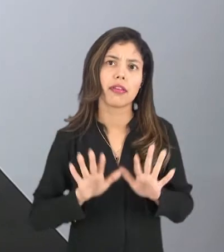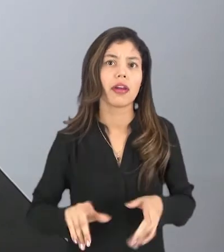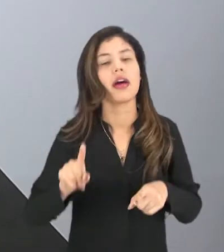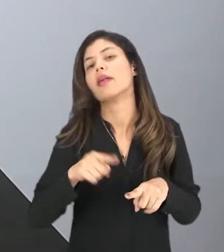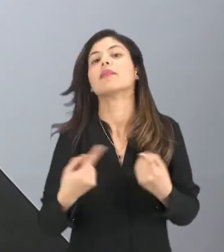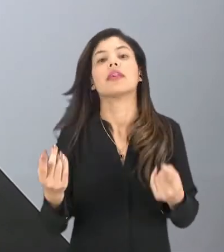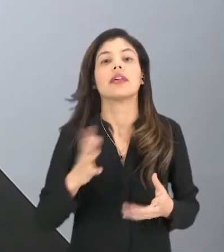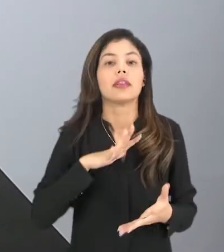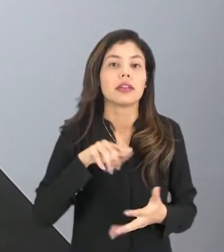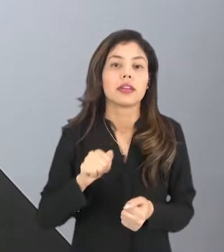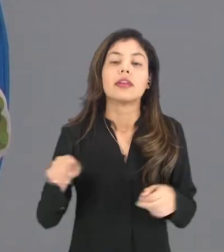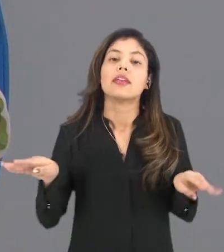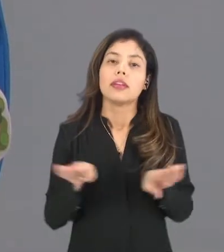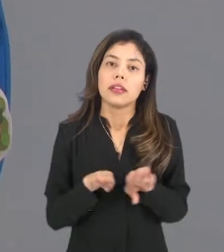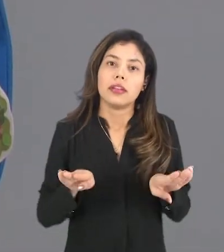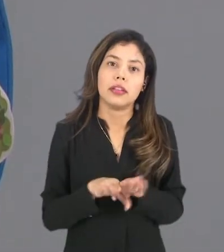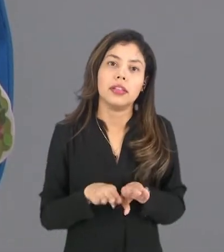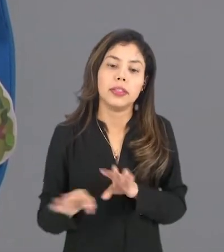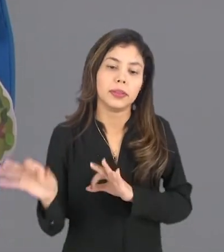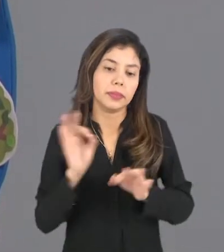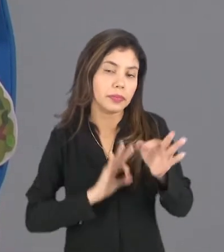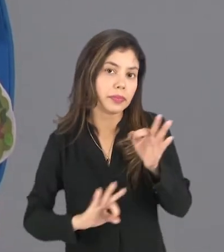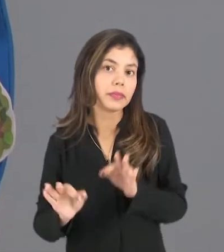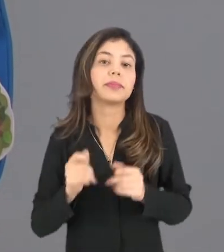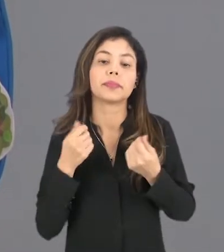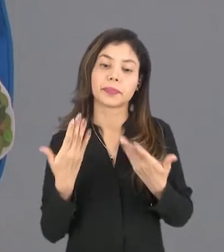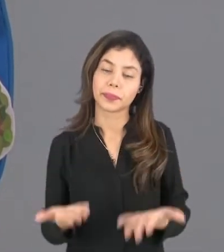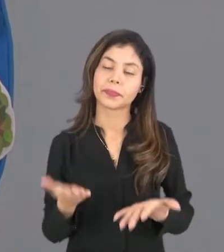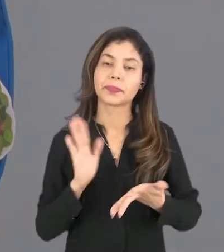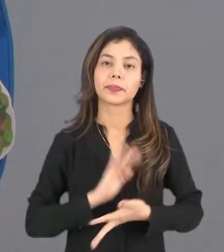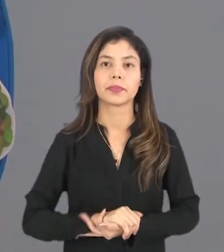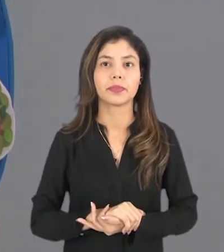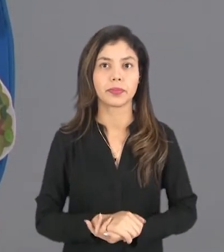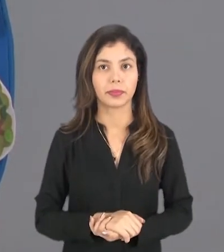escola do mundinho, ela é preparada para isso.